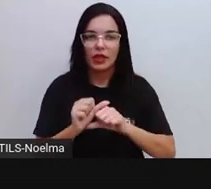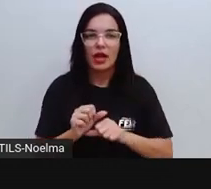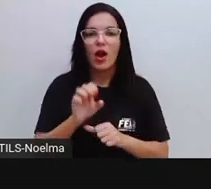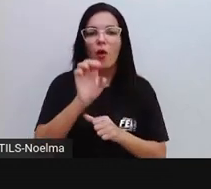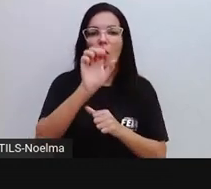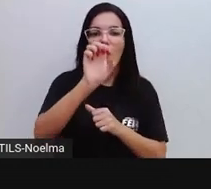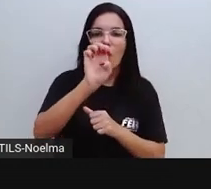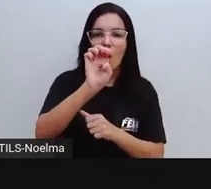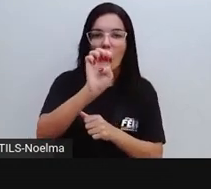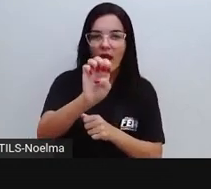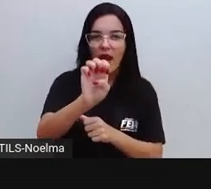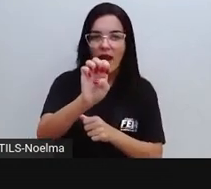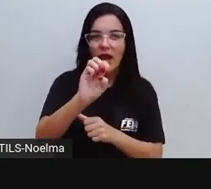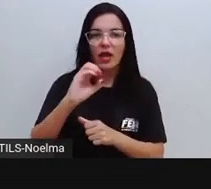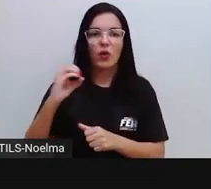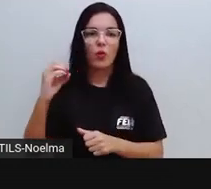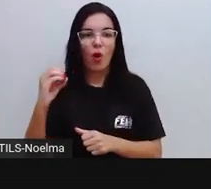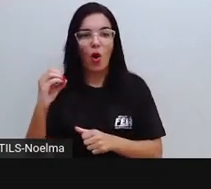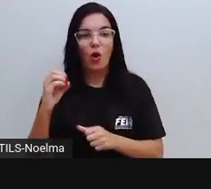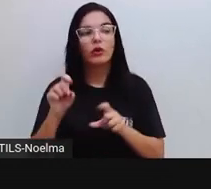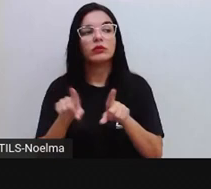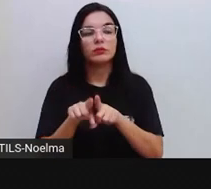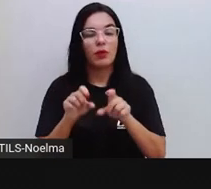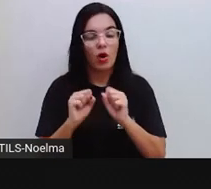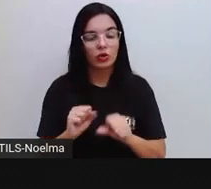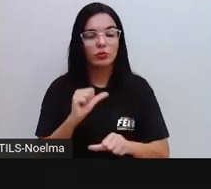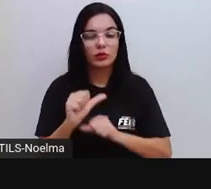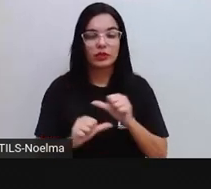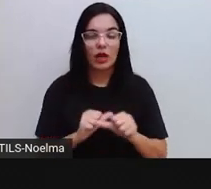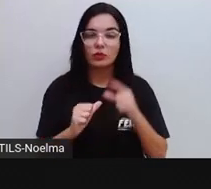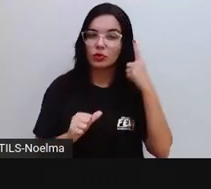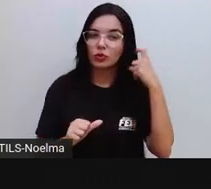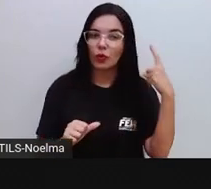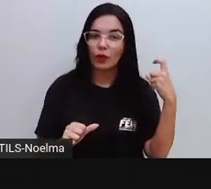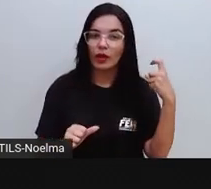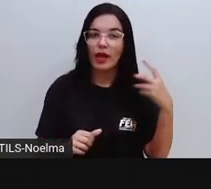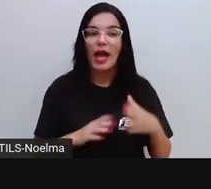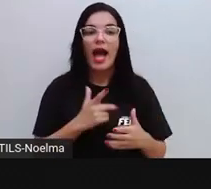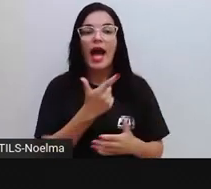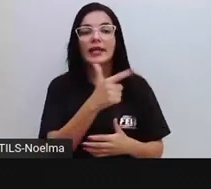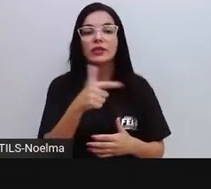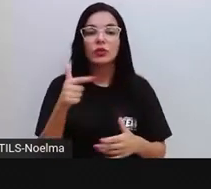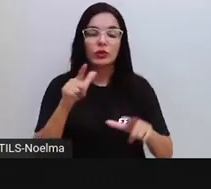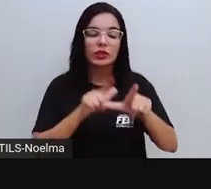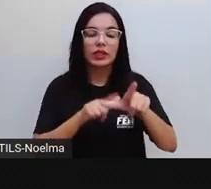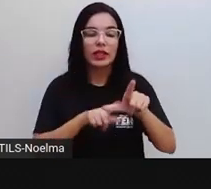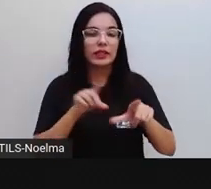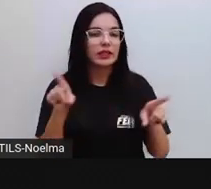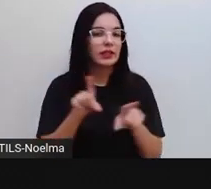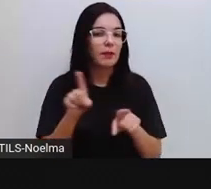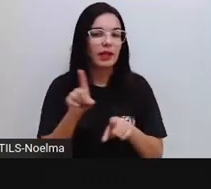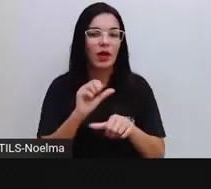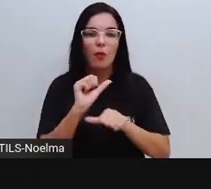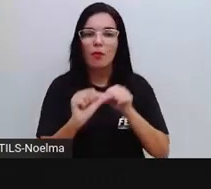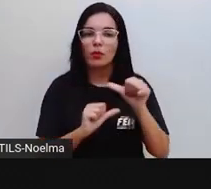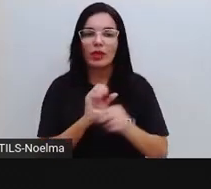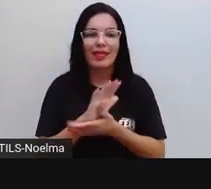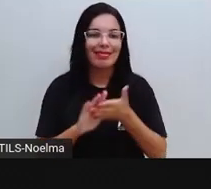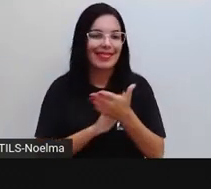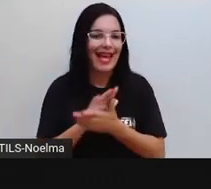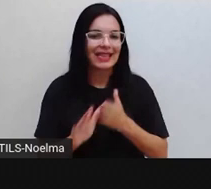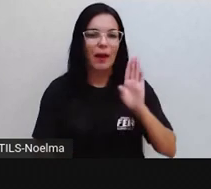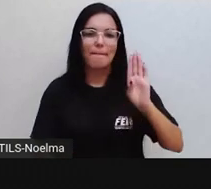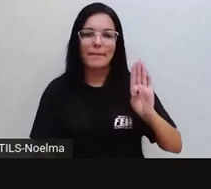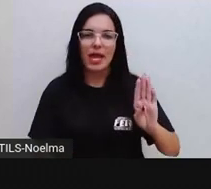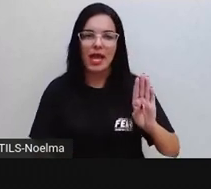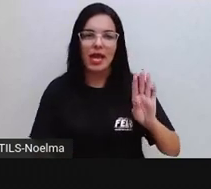certo? E as consoantes que a PRO trouxe aqui não vão mudar o som, que é o B, o F, O, o